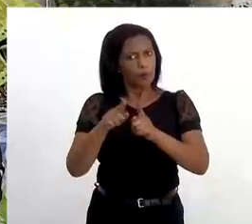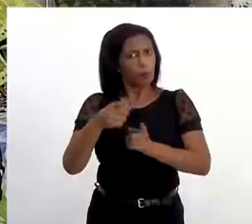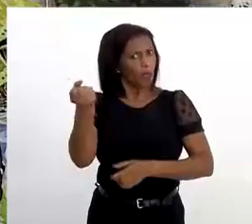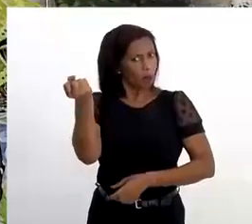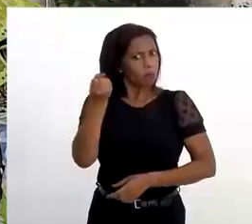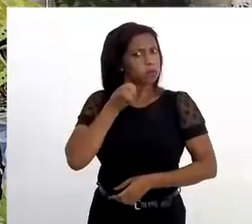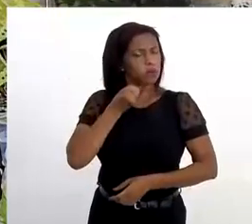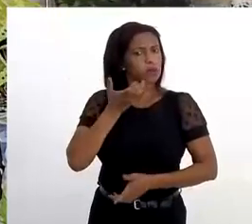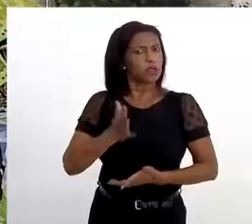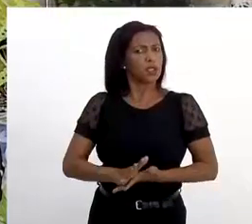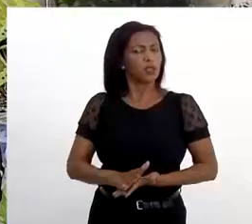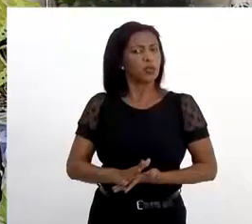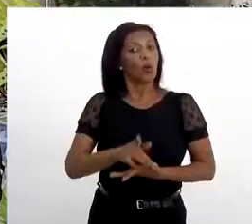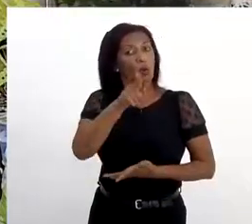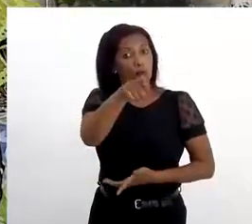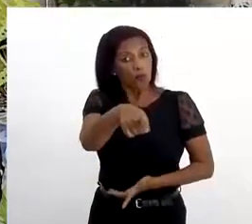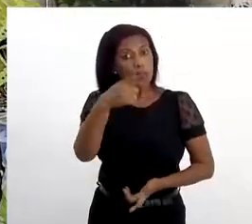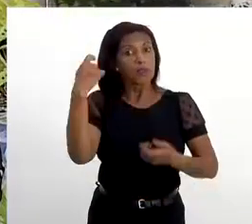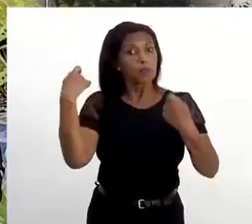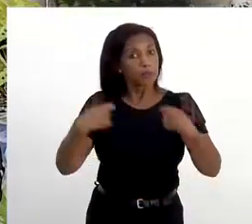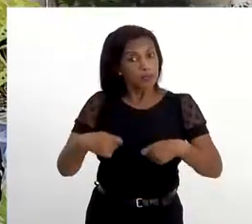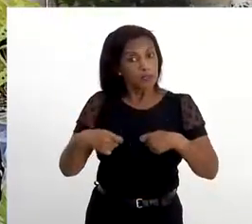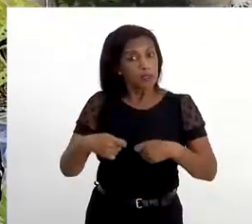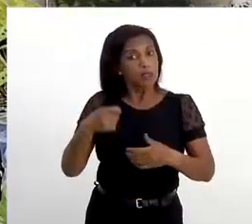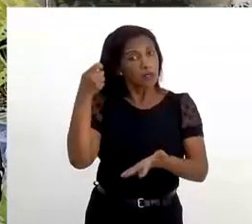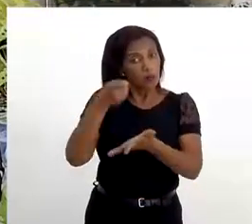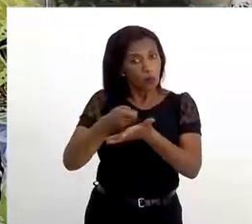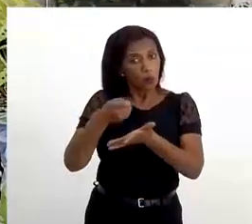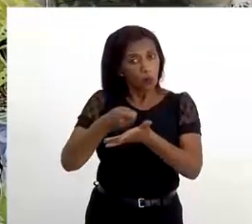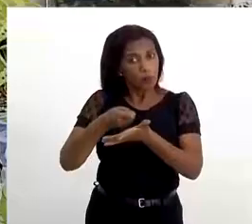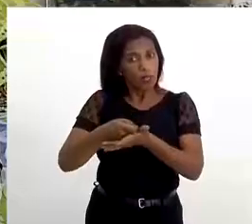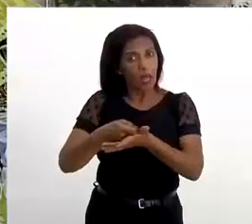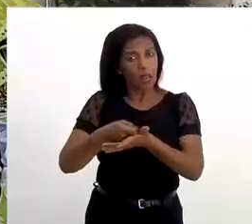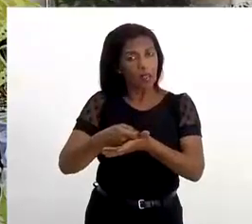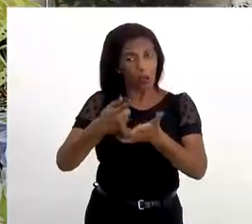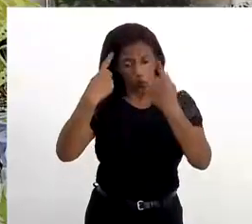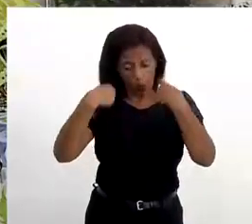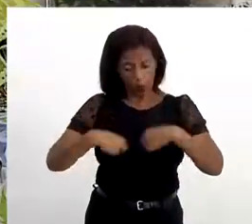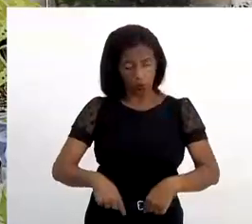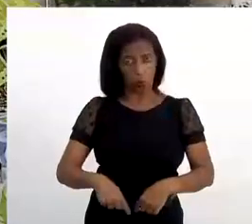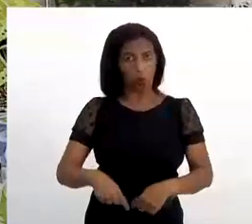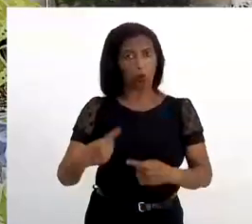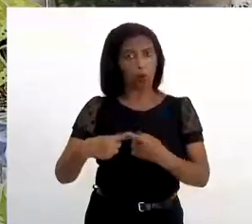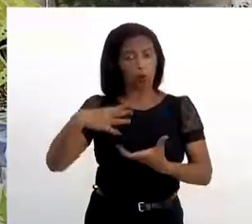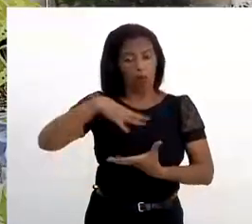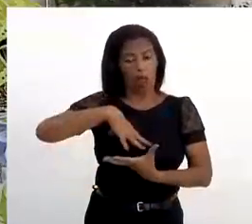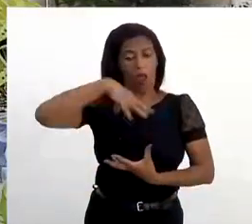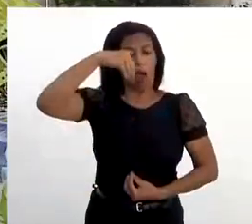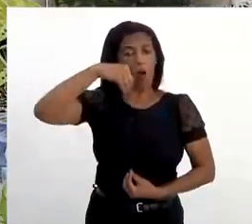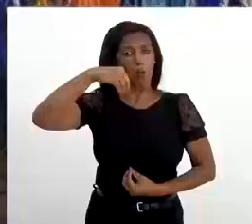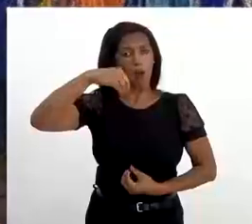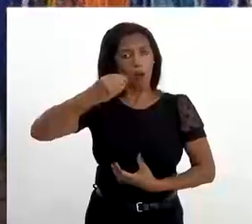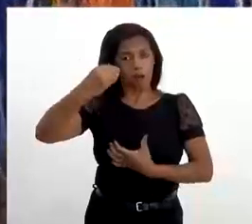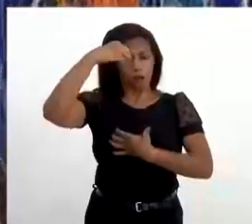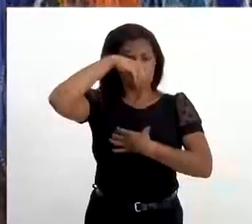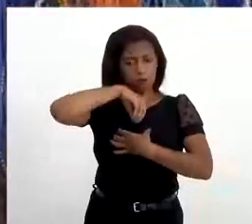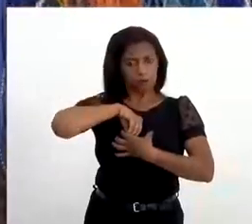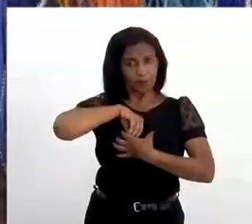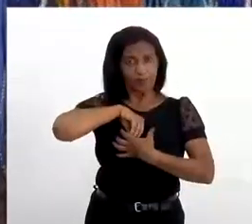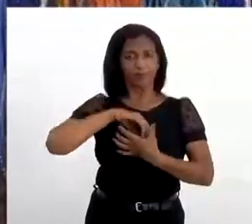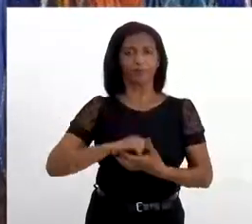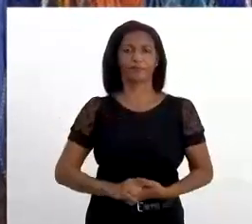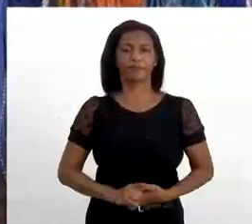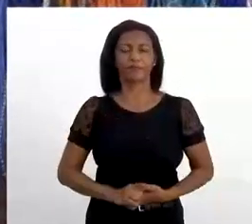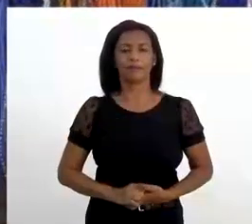obrigado a cuidar do corpo que, nesse momento, sua alma habita. Quer dizer, esse é o trabalho da Renafro? Sim.